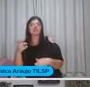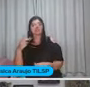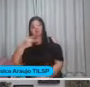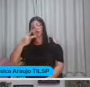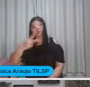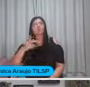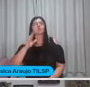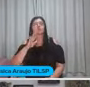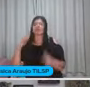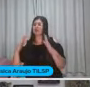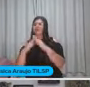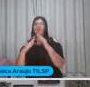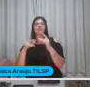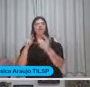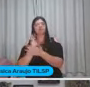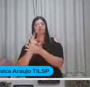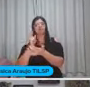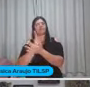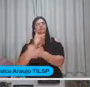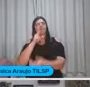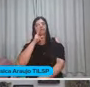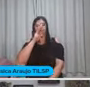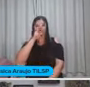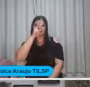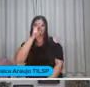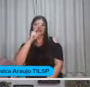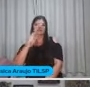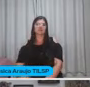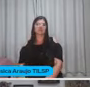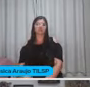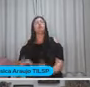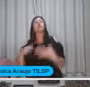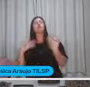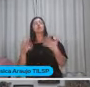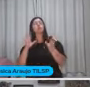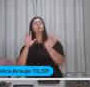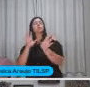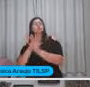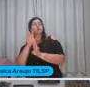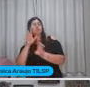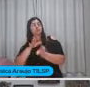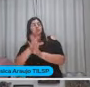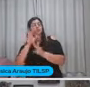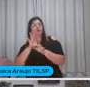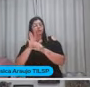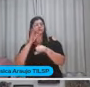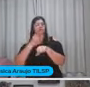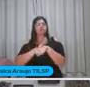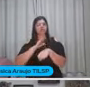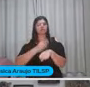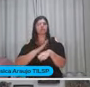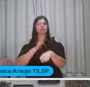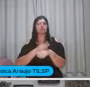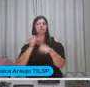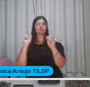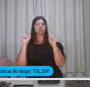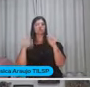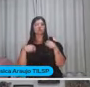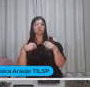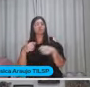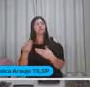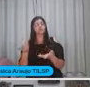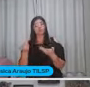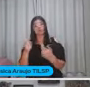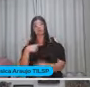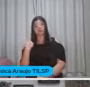A gente vive intensamente Viu? Imagina quantas dicas Quantas sugestões práticas Que você aí vai poder Trazer